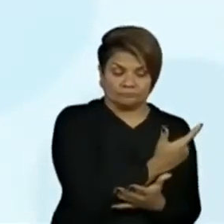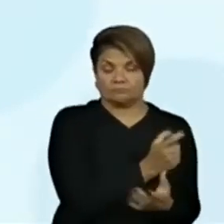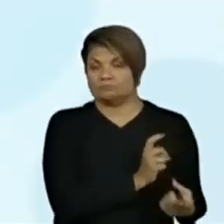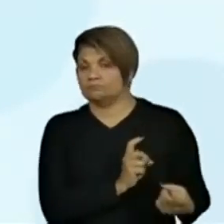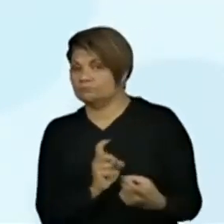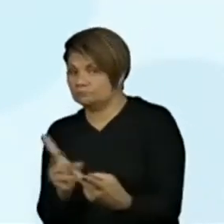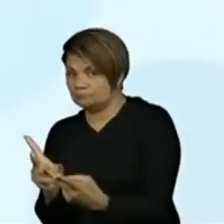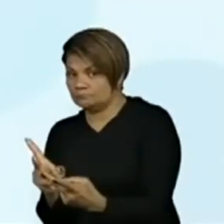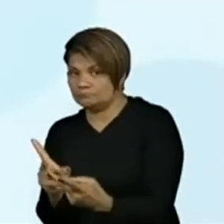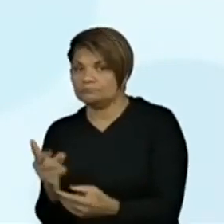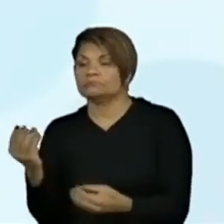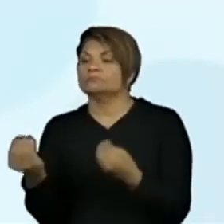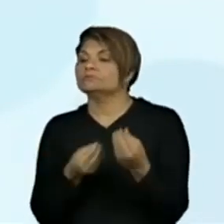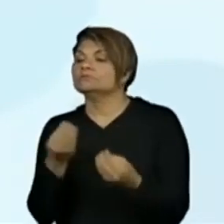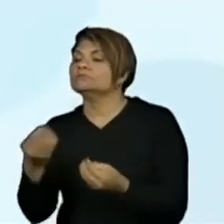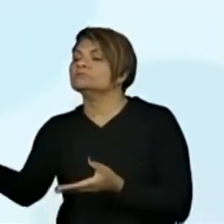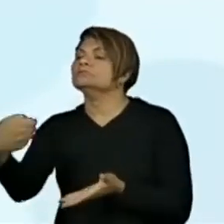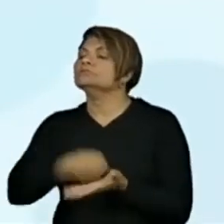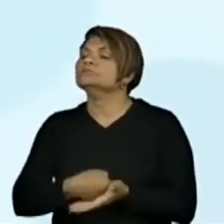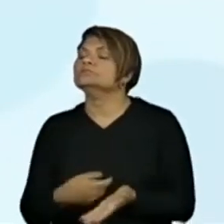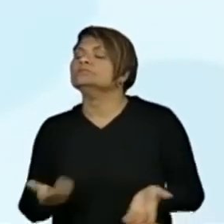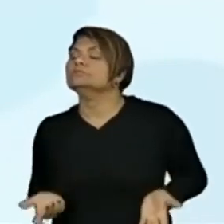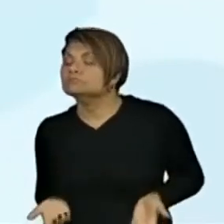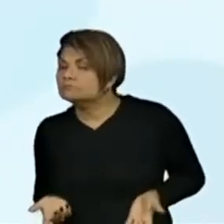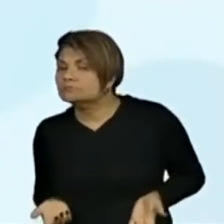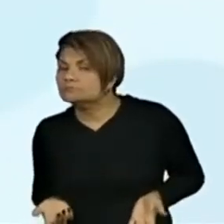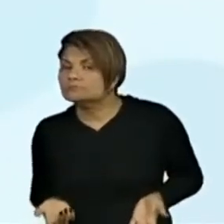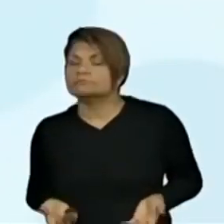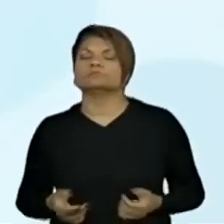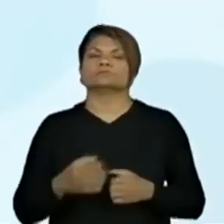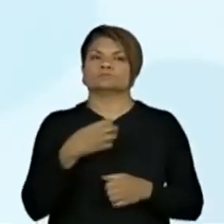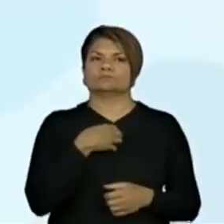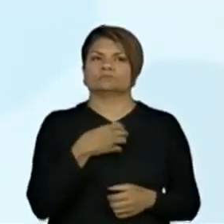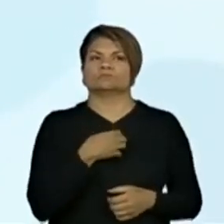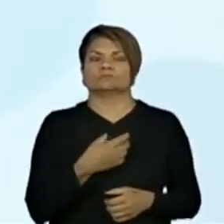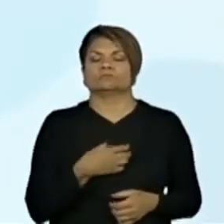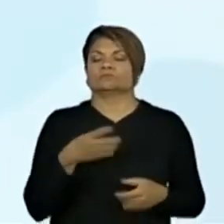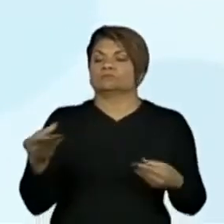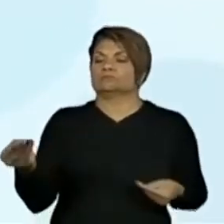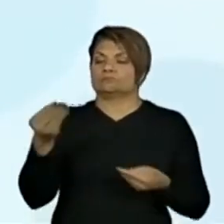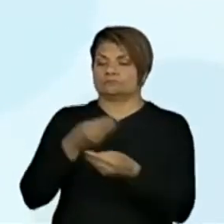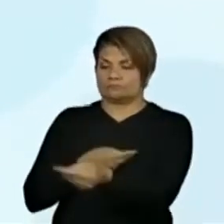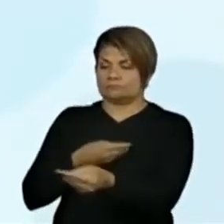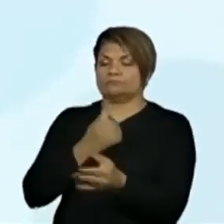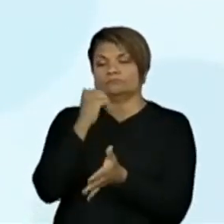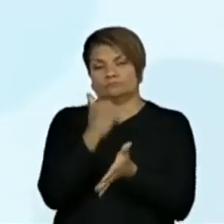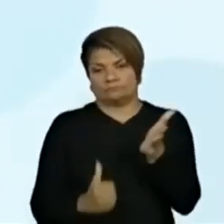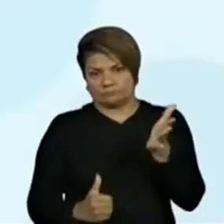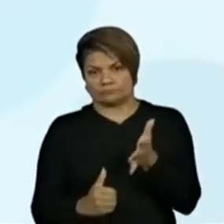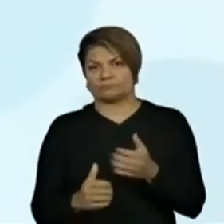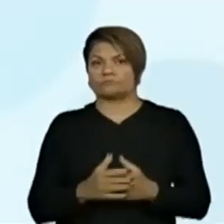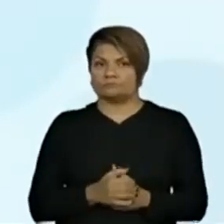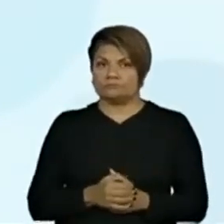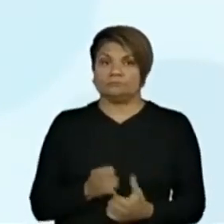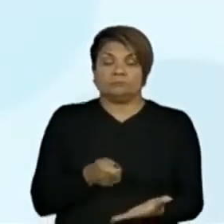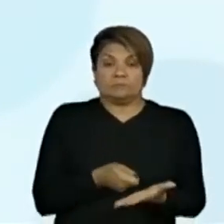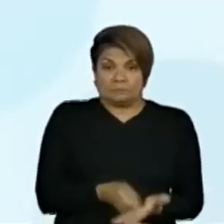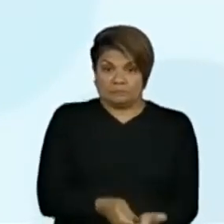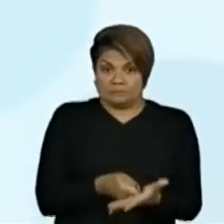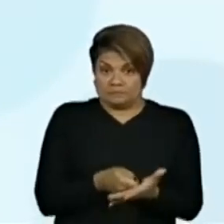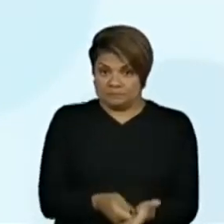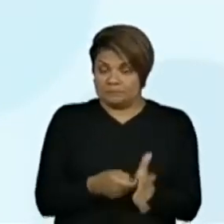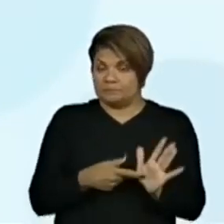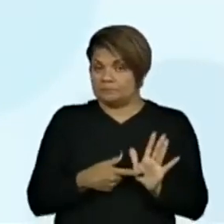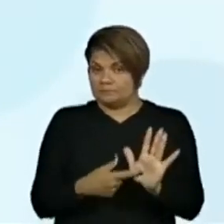formas de pagamento. Utilizando termos como troco e desconto. Enfatizando o